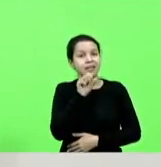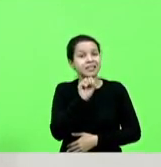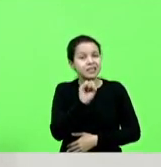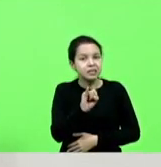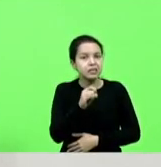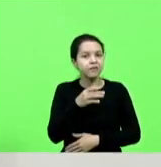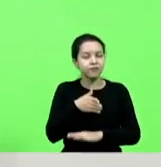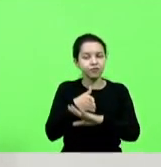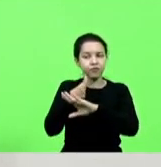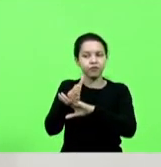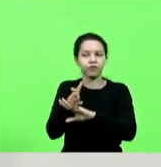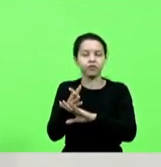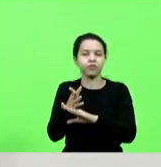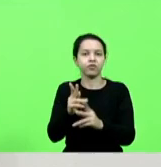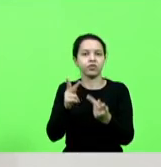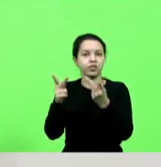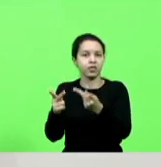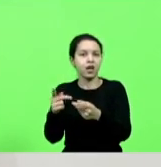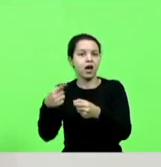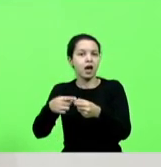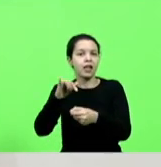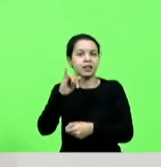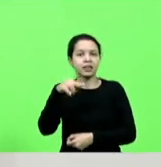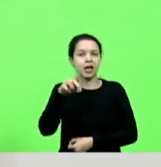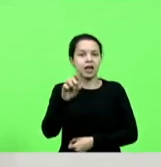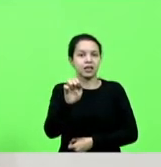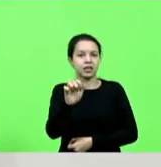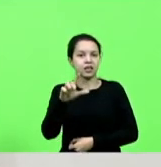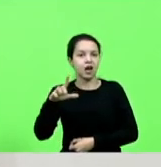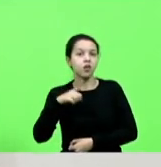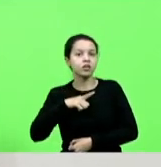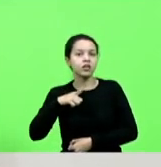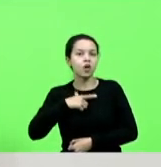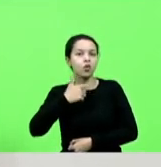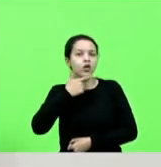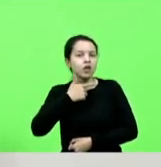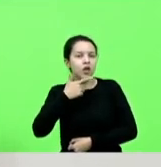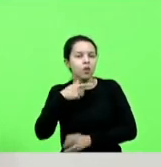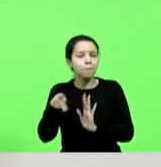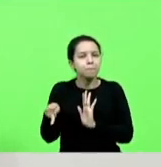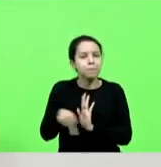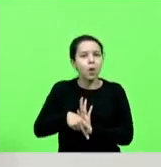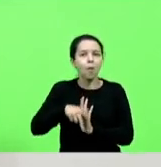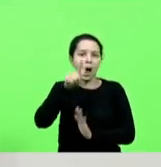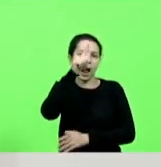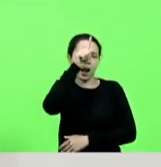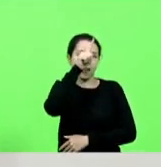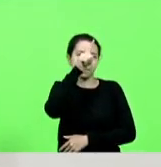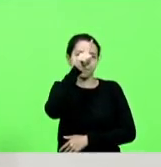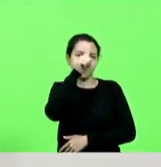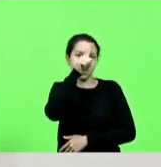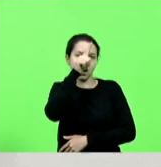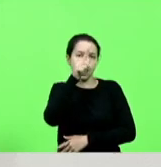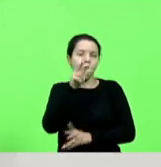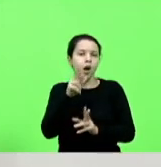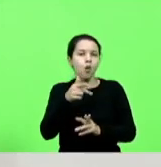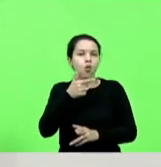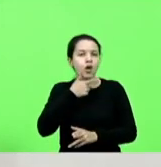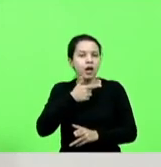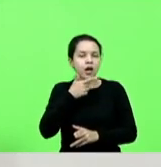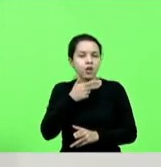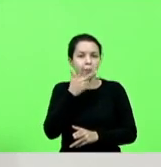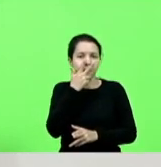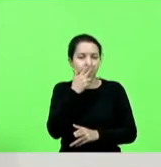deputado Ivan Ates nós temos o tipo de queijo mais alemão que aí tem até aquele tipo de queijo que é como se fosse um requeijão